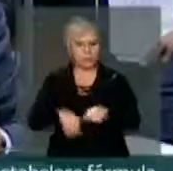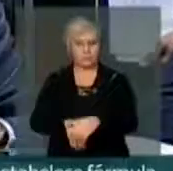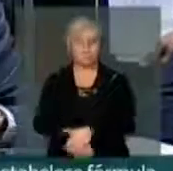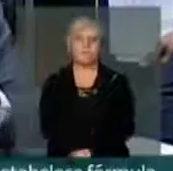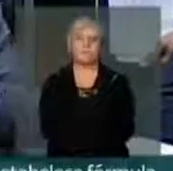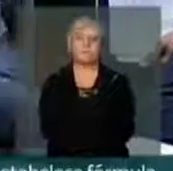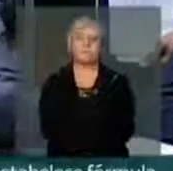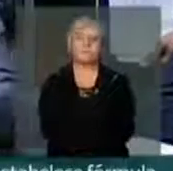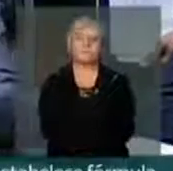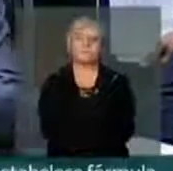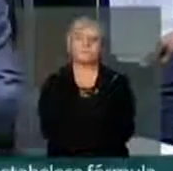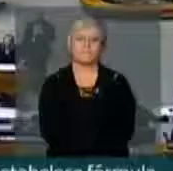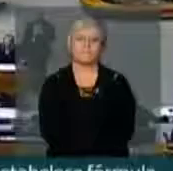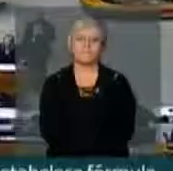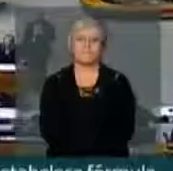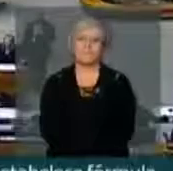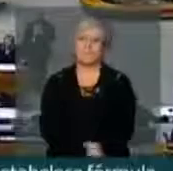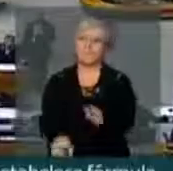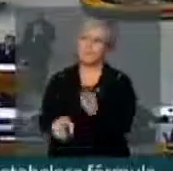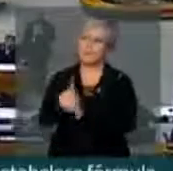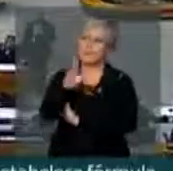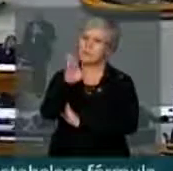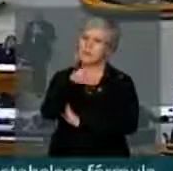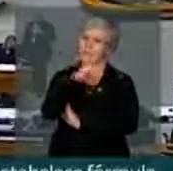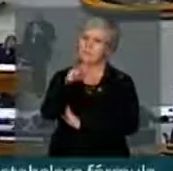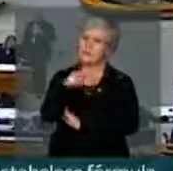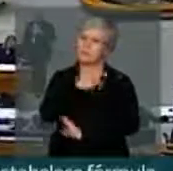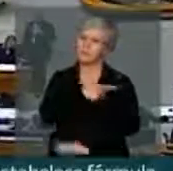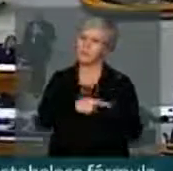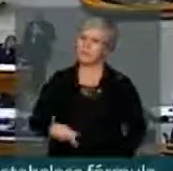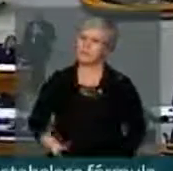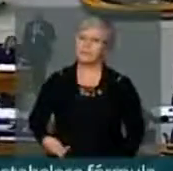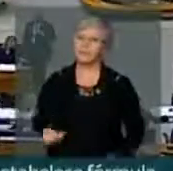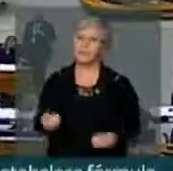a questão do veto da senhora presidente no voto impresso, a imprensa vem anunciando...